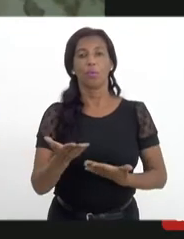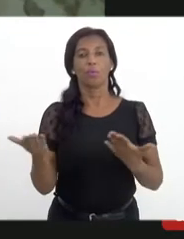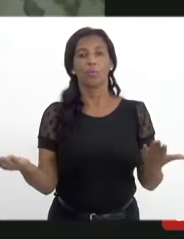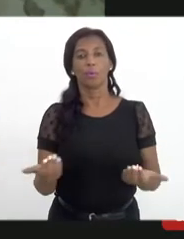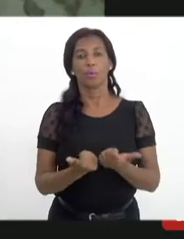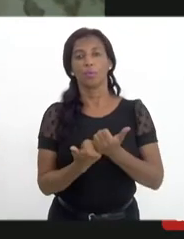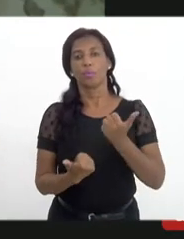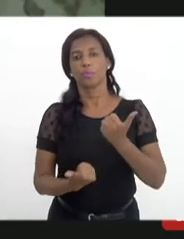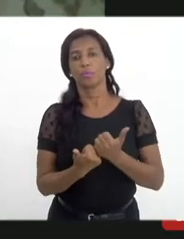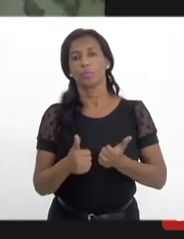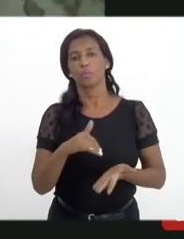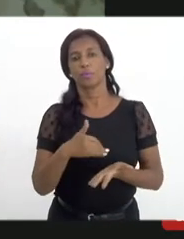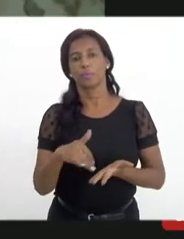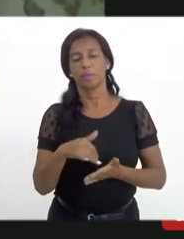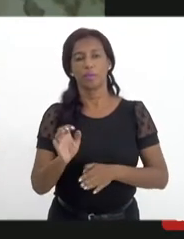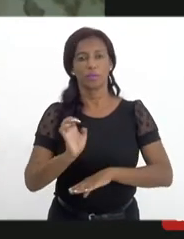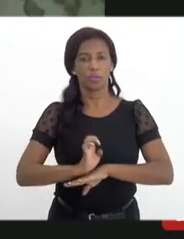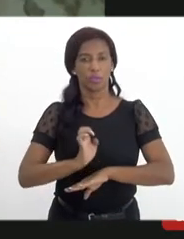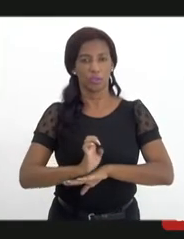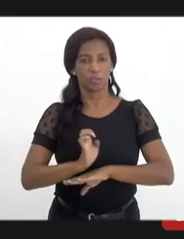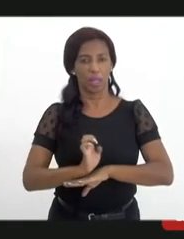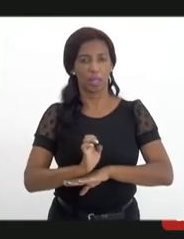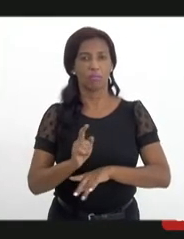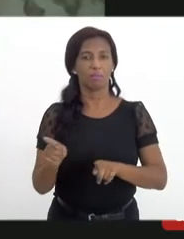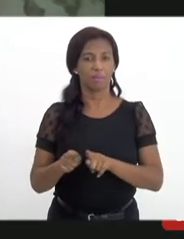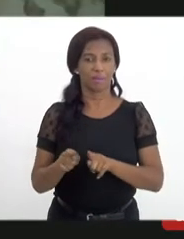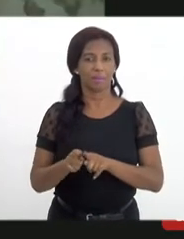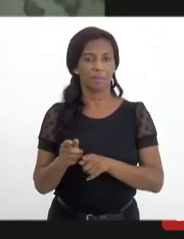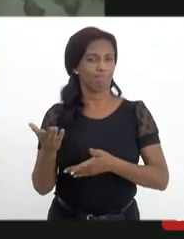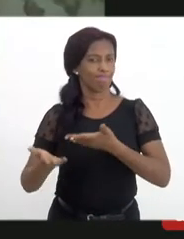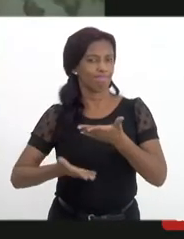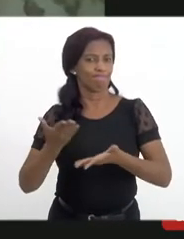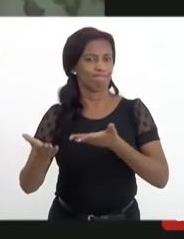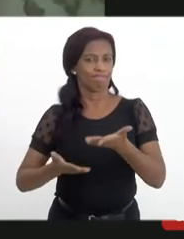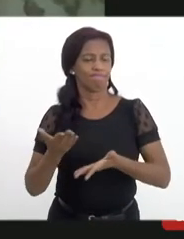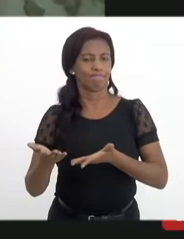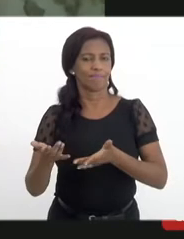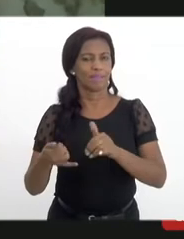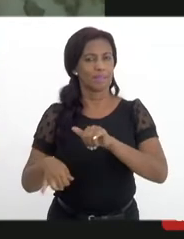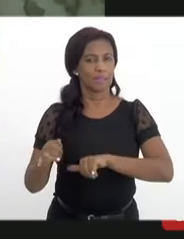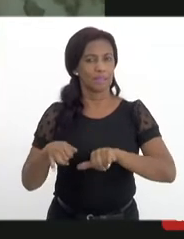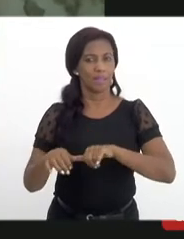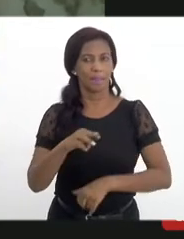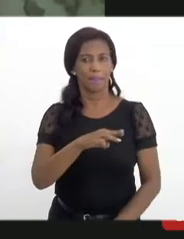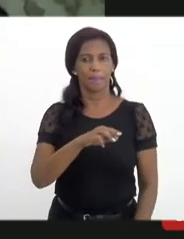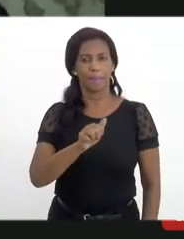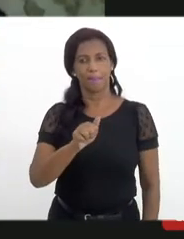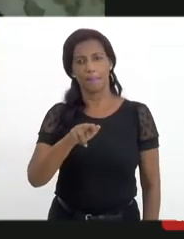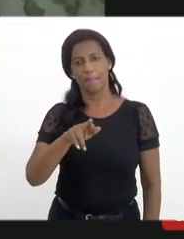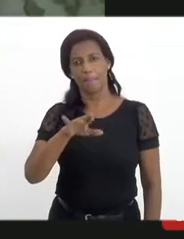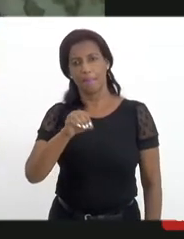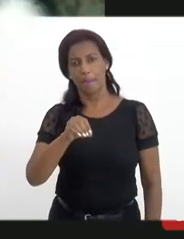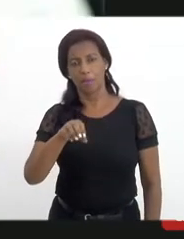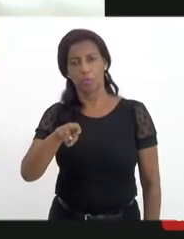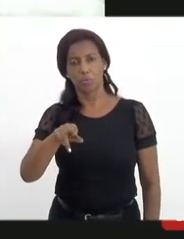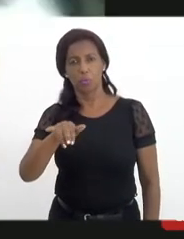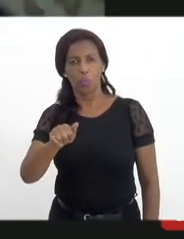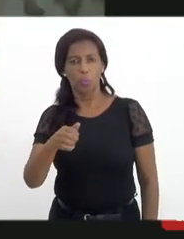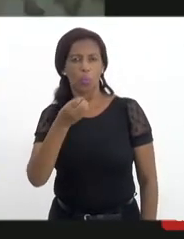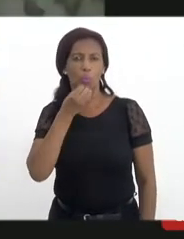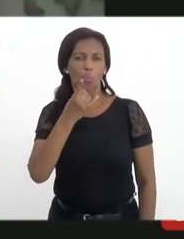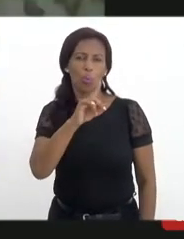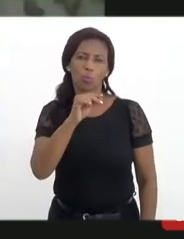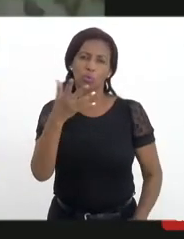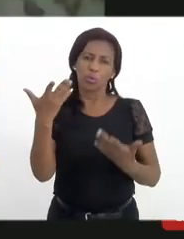subsecretário Estadual de Prevenção e Dependência Química, o senhor Marcos Moura. Bom dia, obrigado por aceitar o nosso